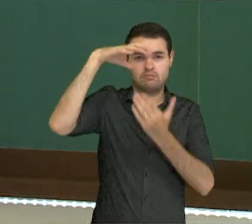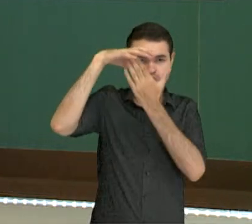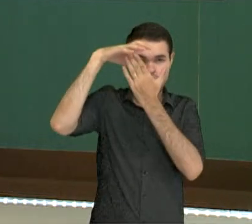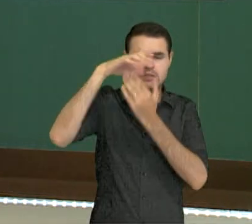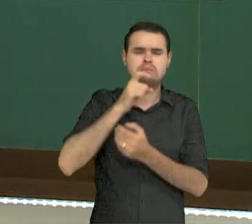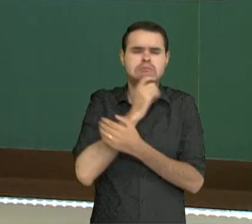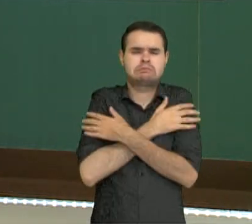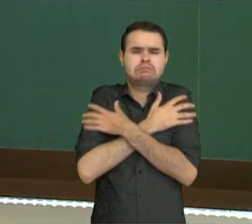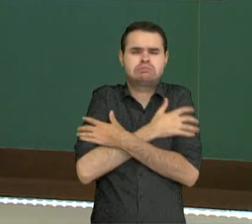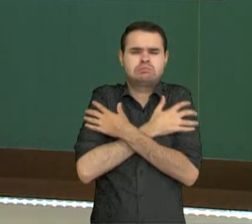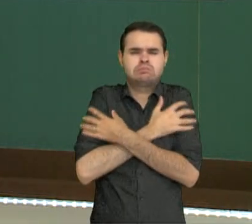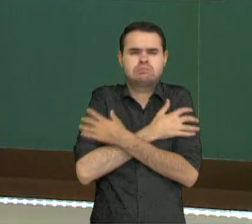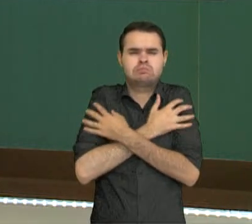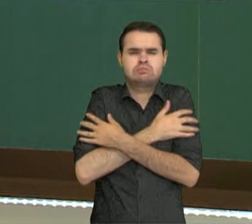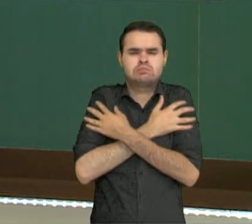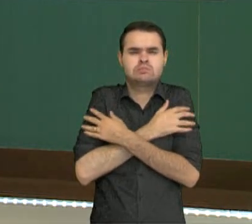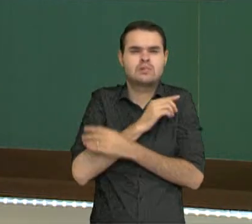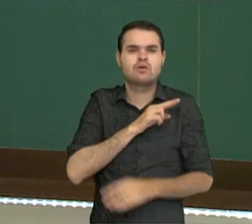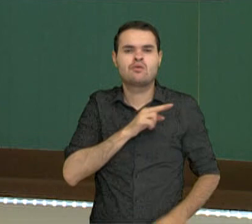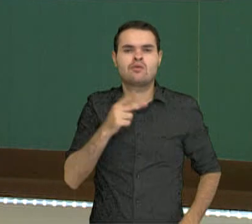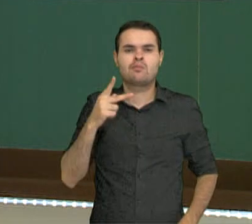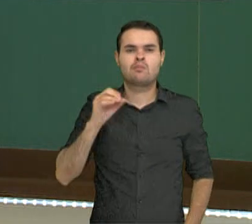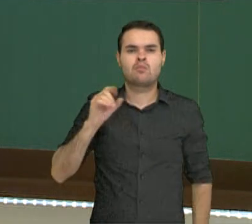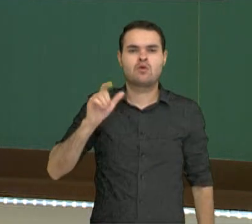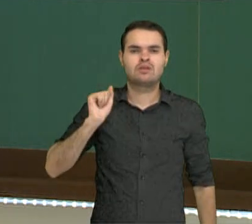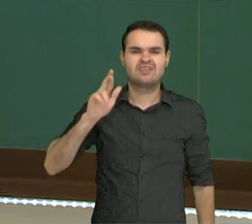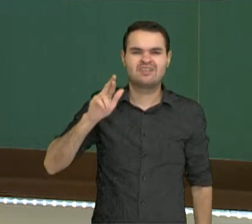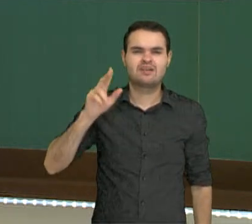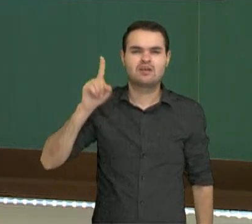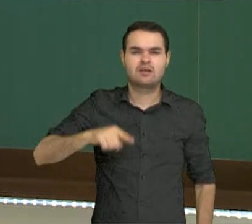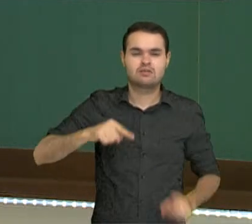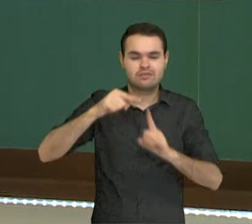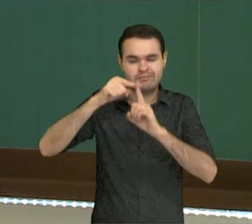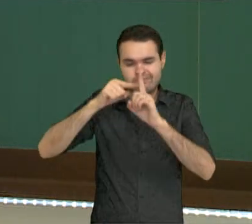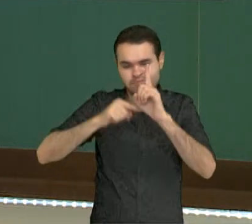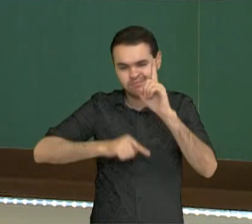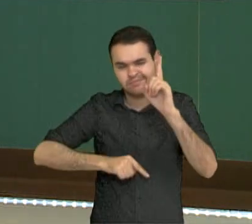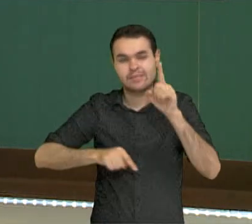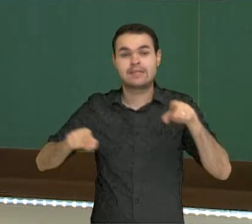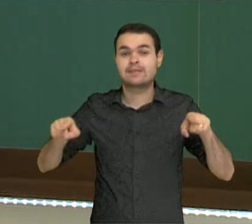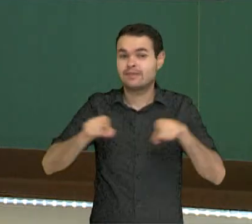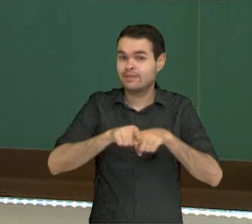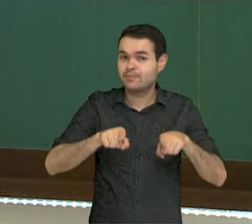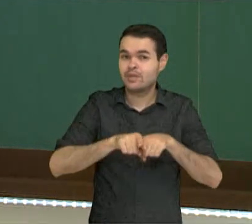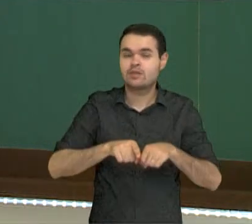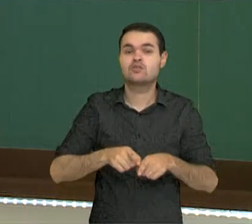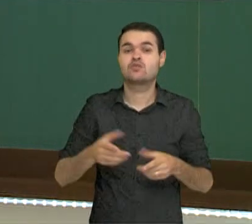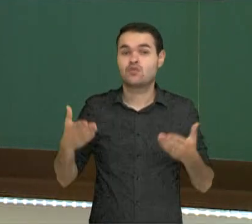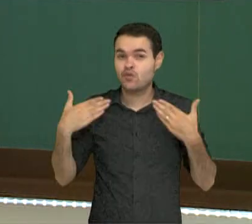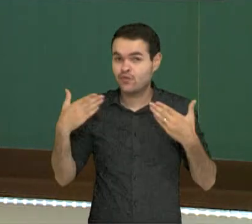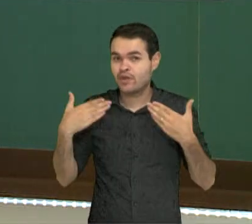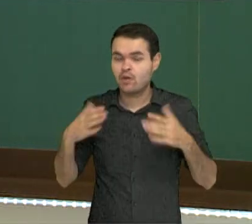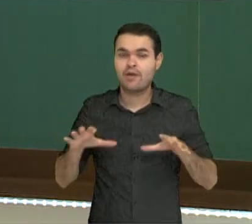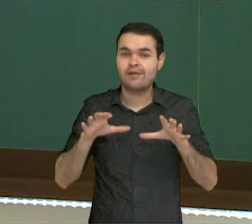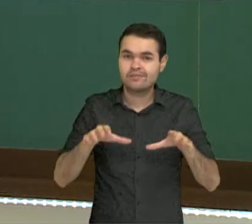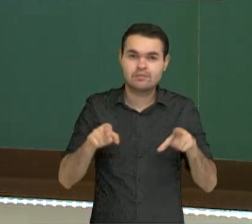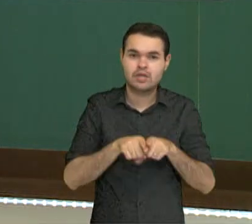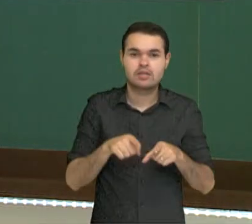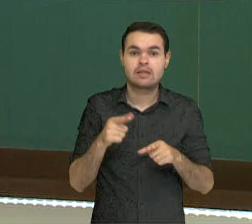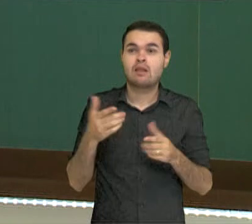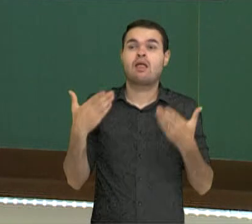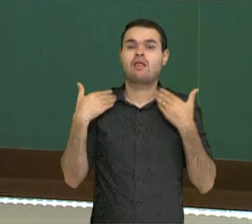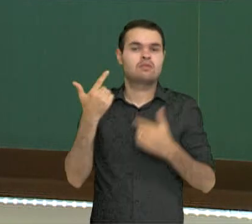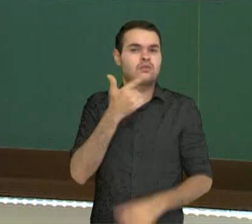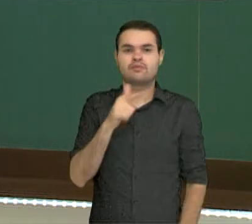congelantes, né? De temperaturas bem baixas, inclusive no verão. Não há verão,